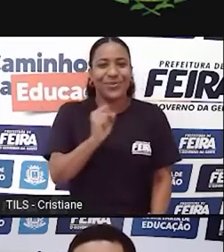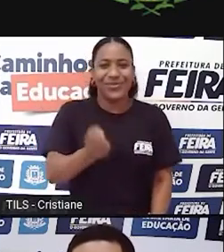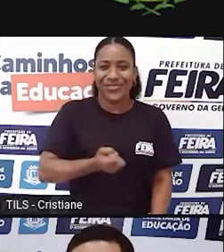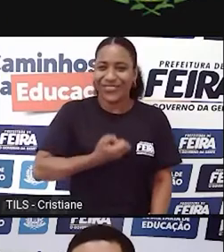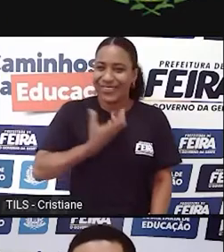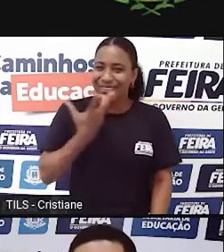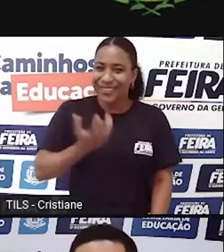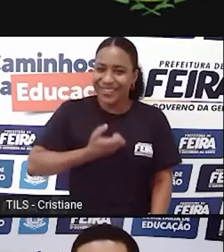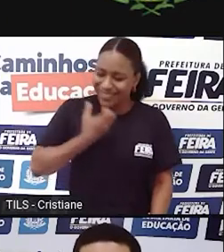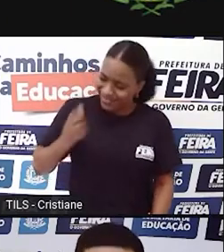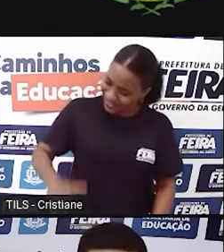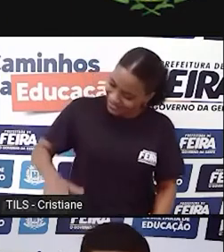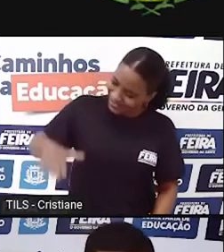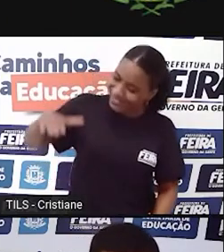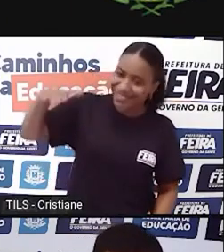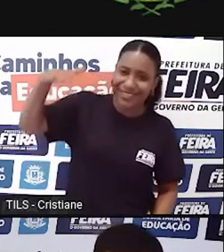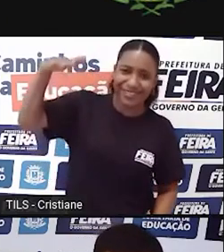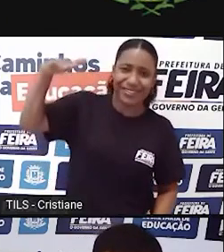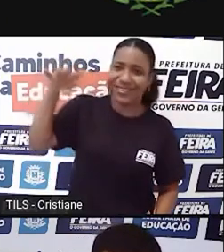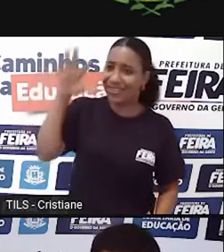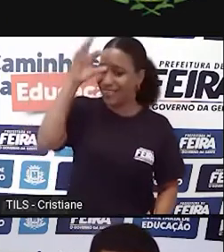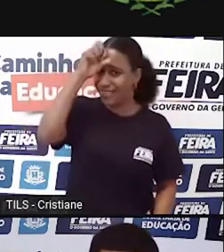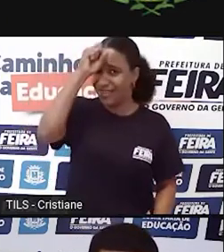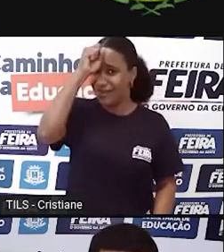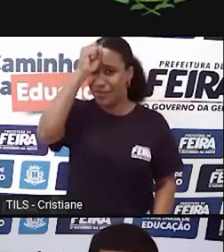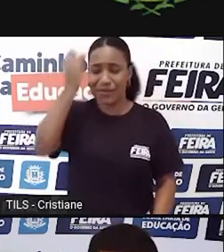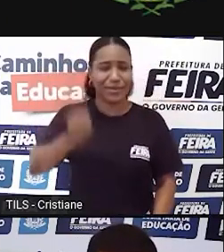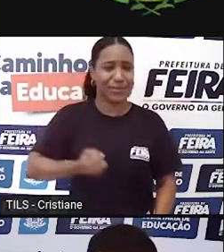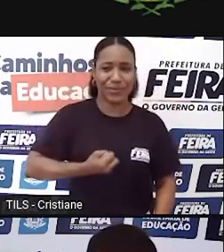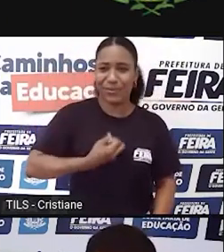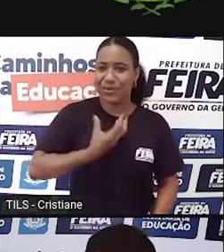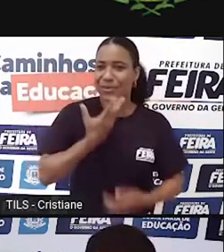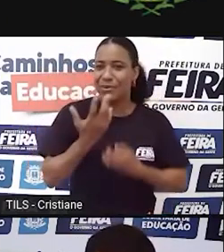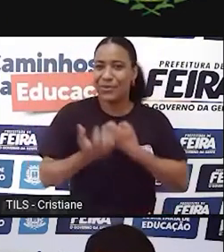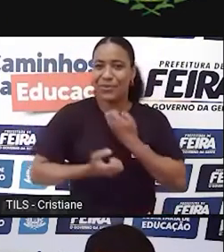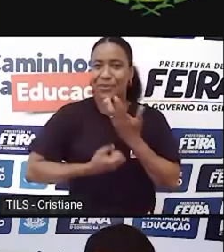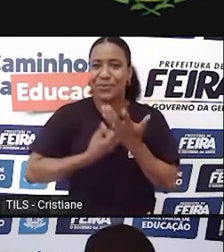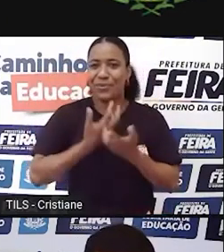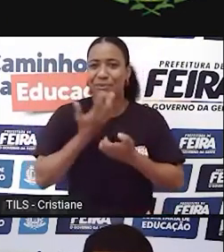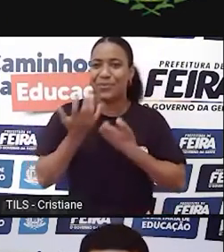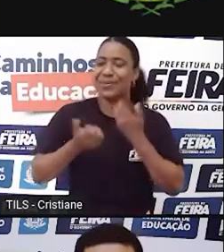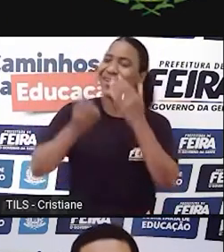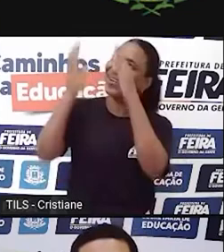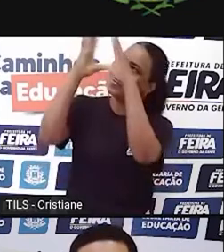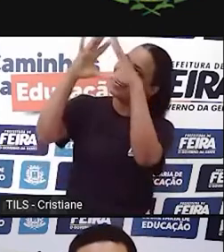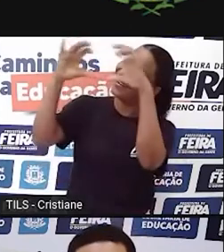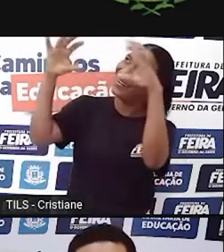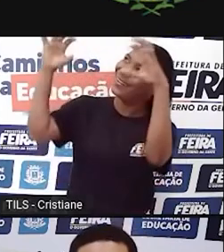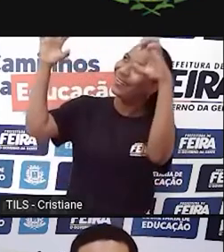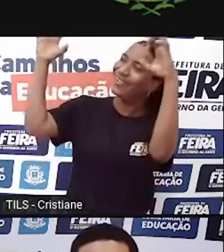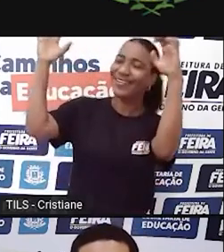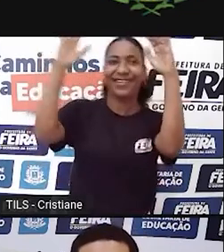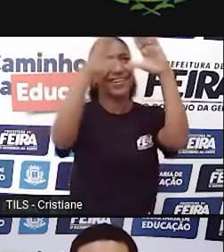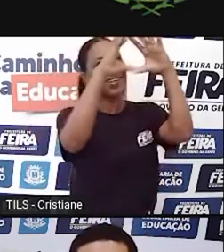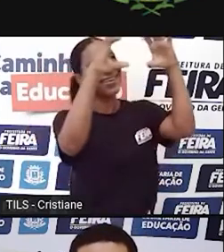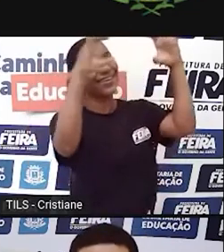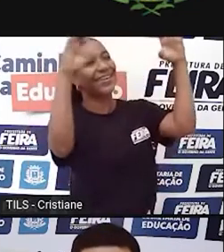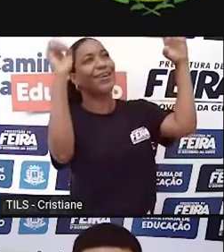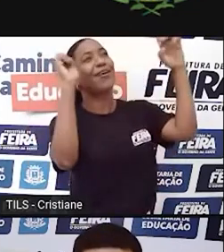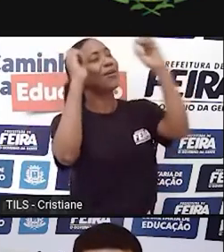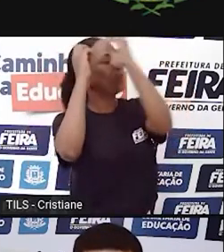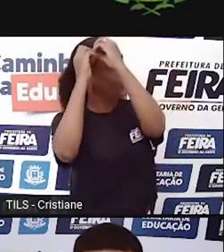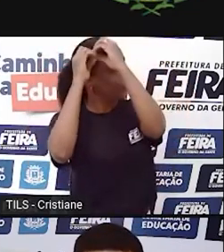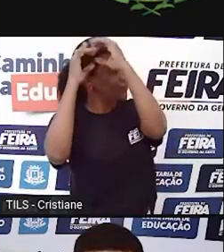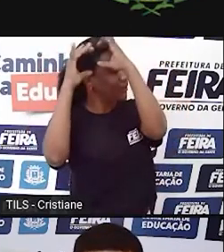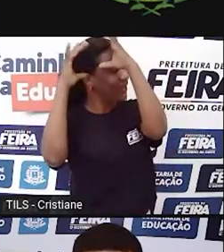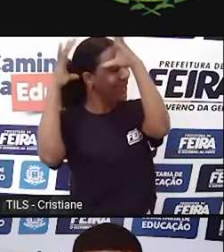criança, que eu gostava de devanear, brincar com as nuvens, ver animais nas nuvens, conversar com